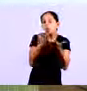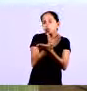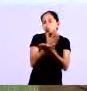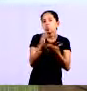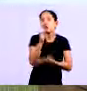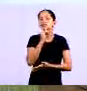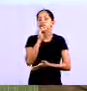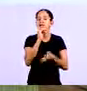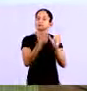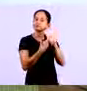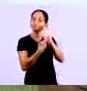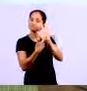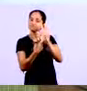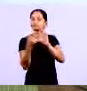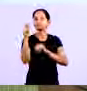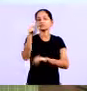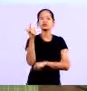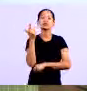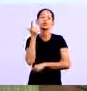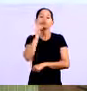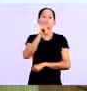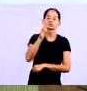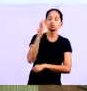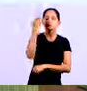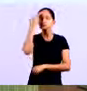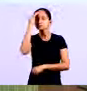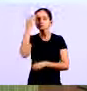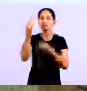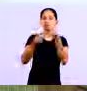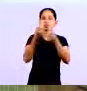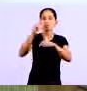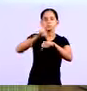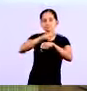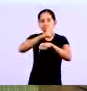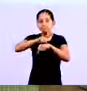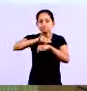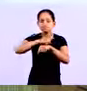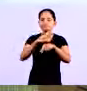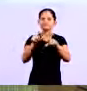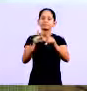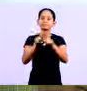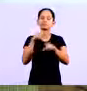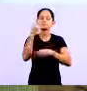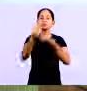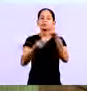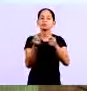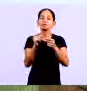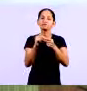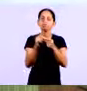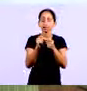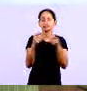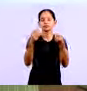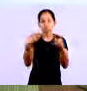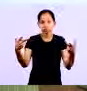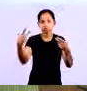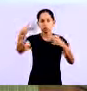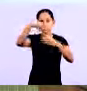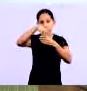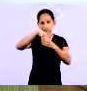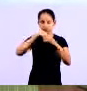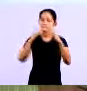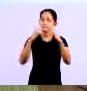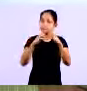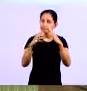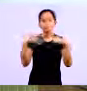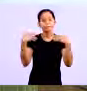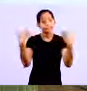trabalhar algumas concepções de controle, que é a forma que a gente deve utilizar para controlar o financeiro das nossas empresas. Claro